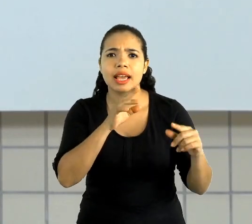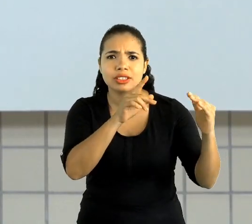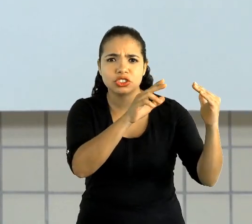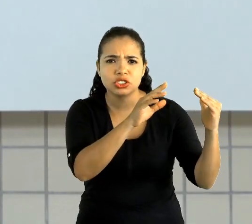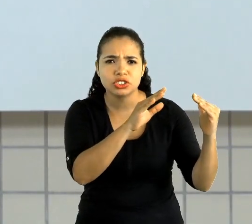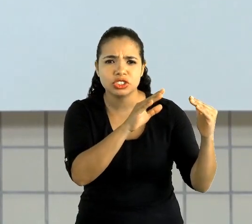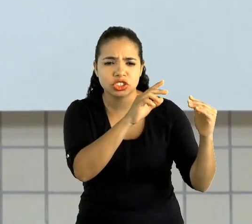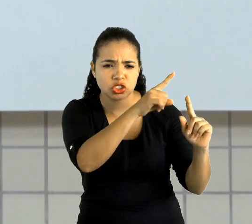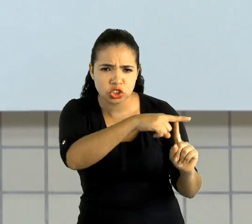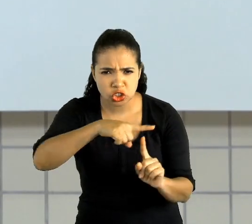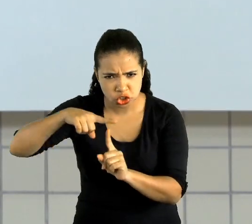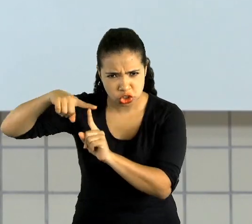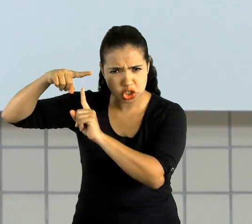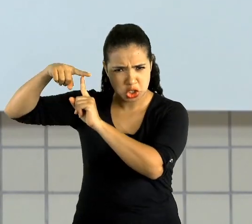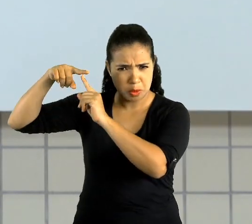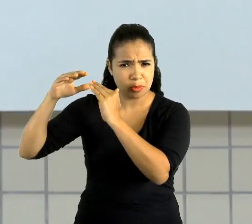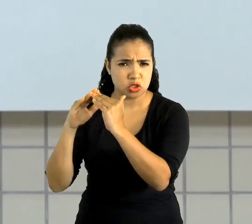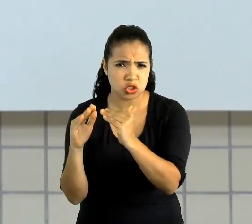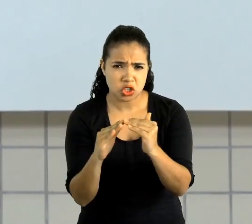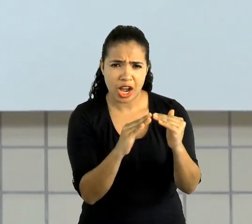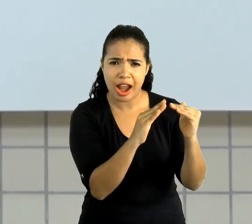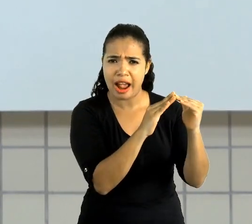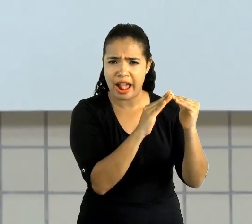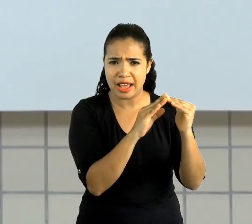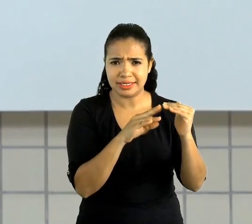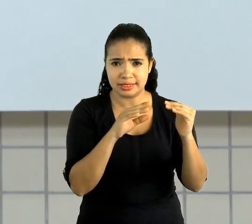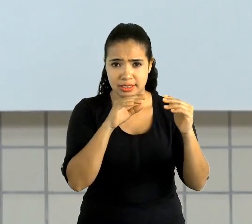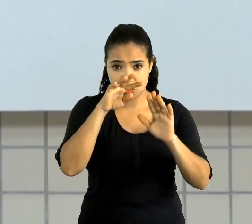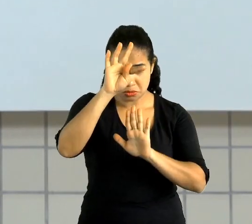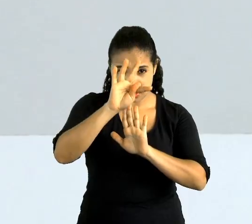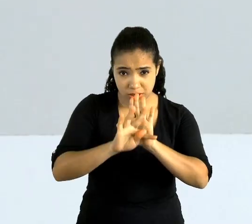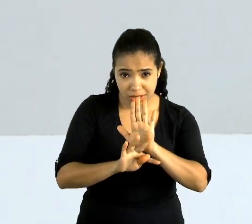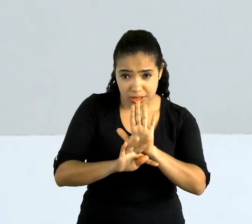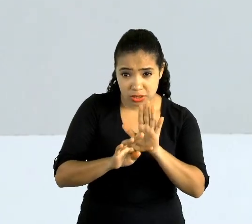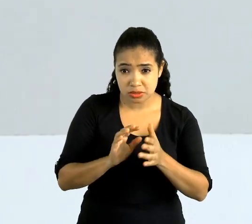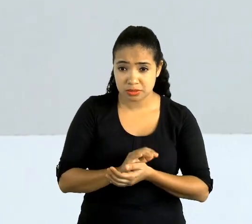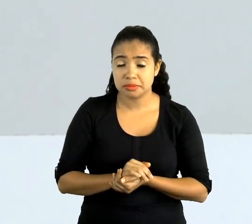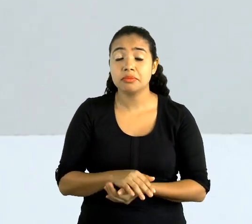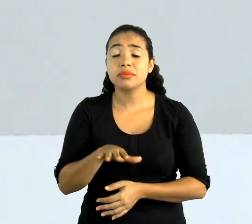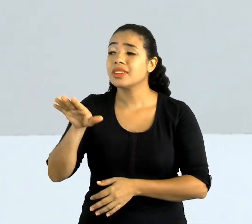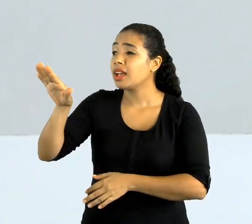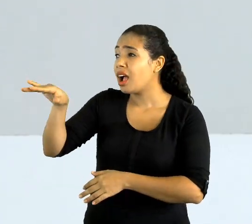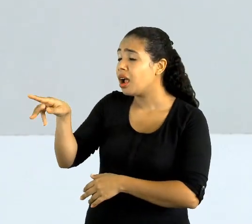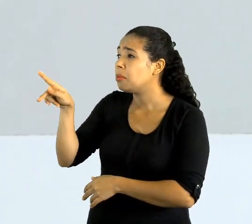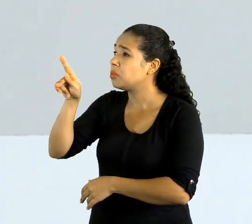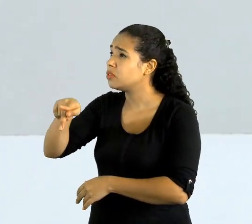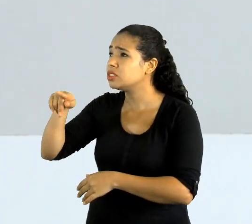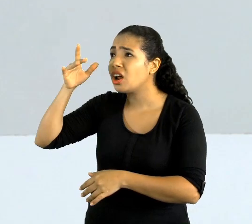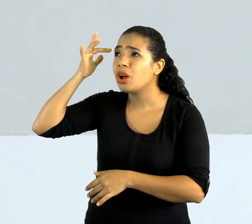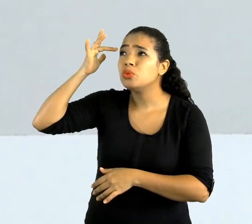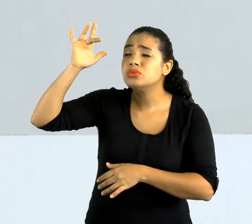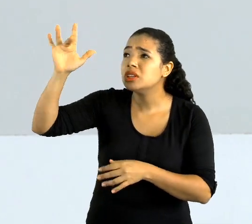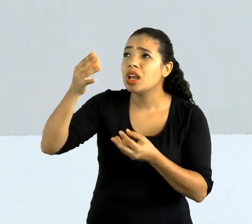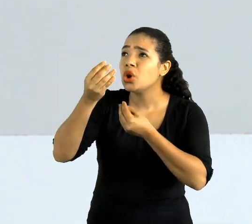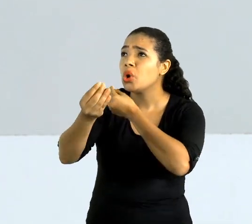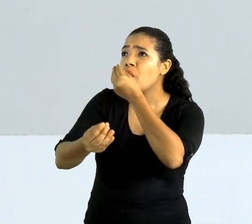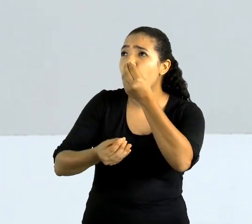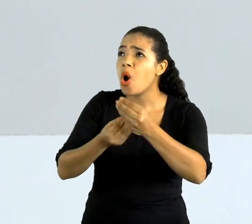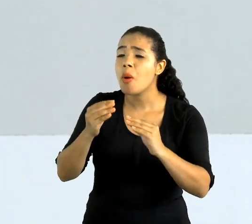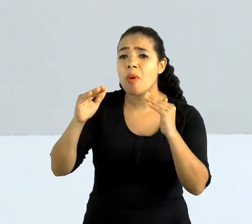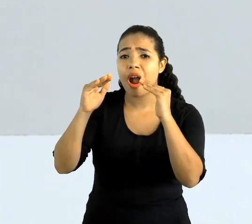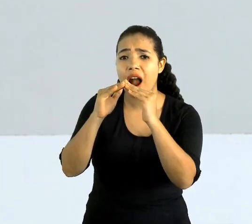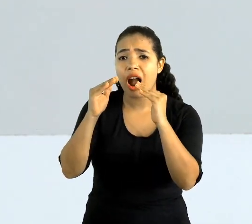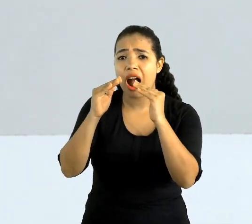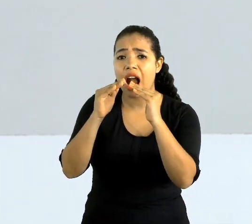casas citados no texto? Professor Aline, eu não sei como é uma casa de pau a pique